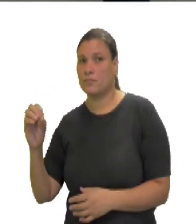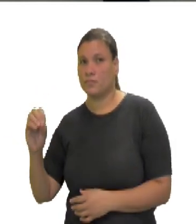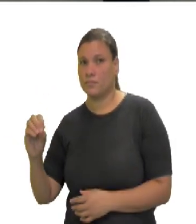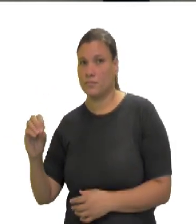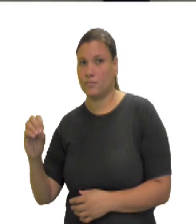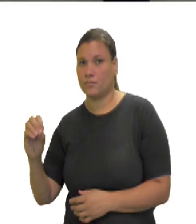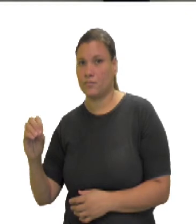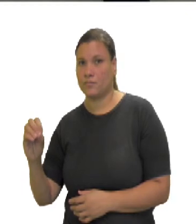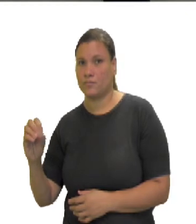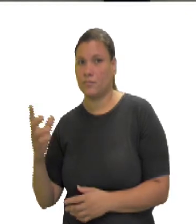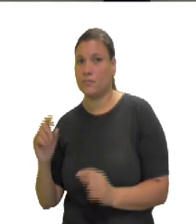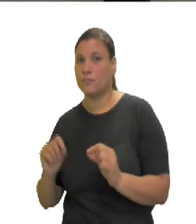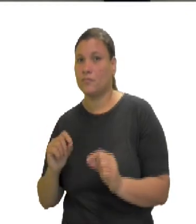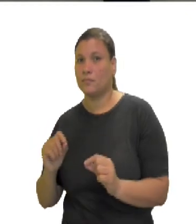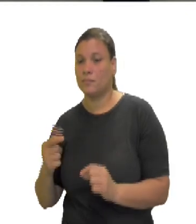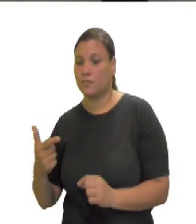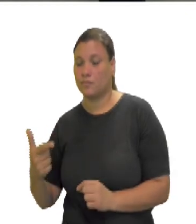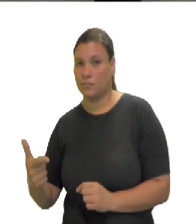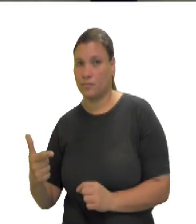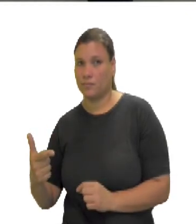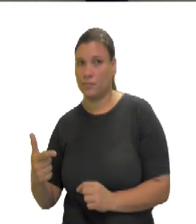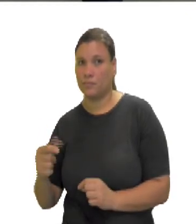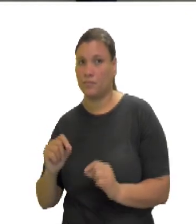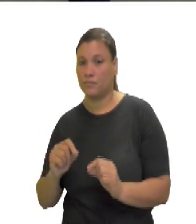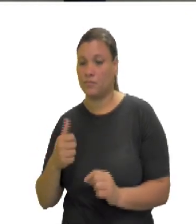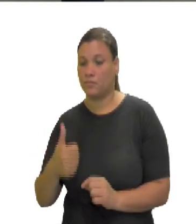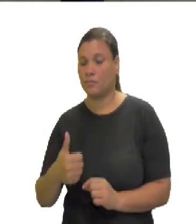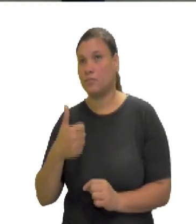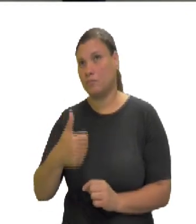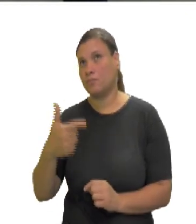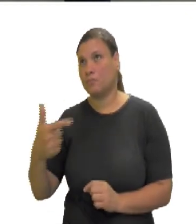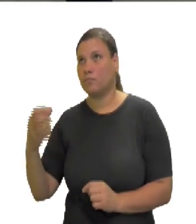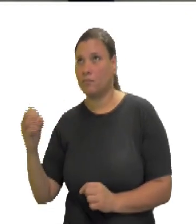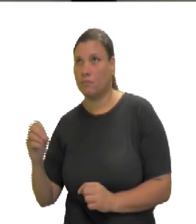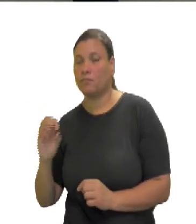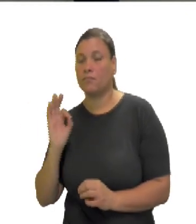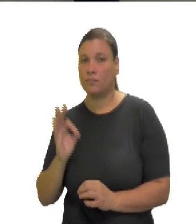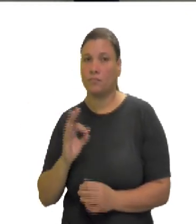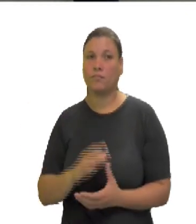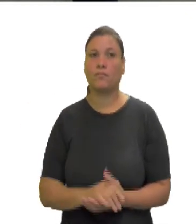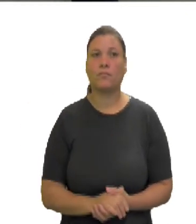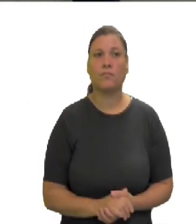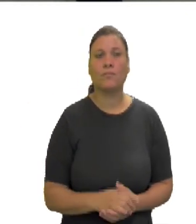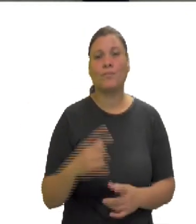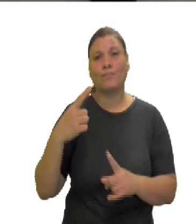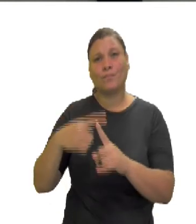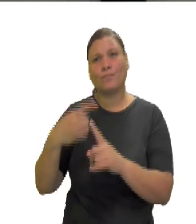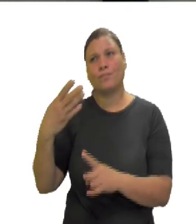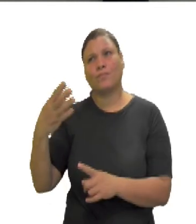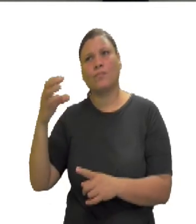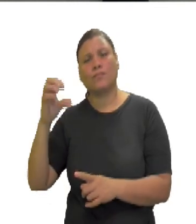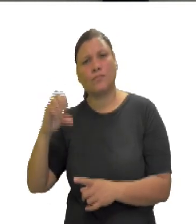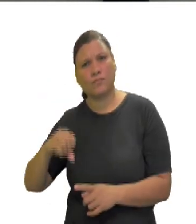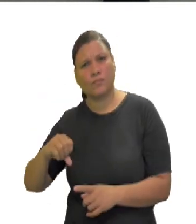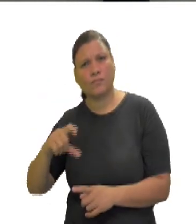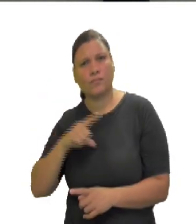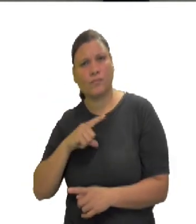3 menos 2, 1. 120. 120 mais 49.